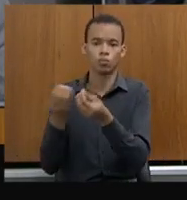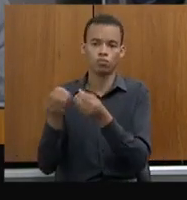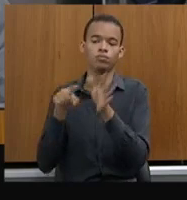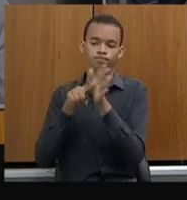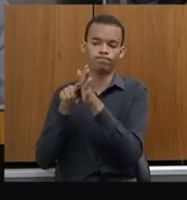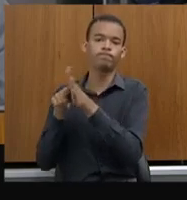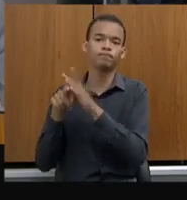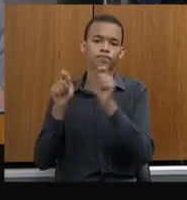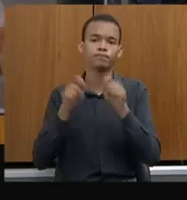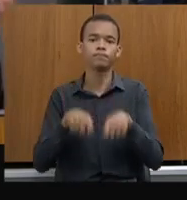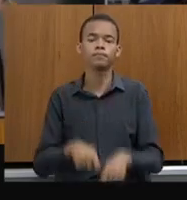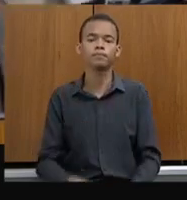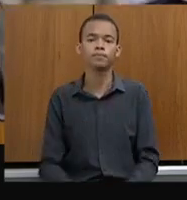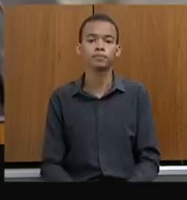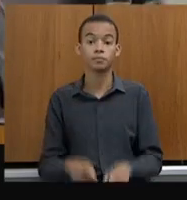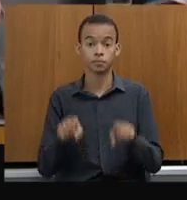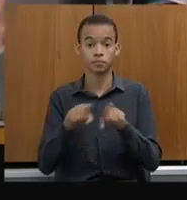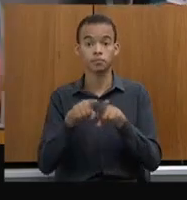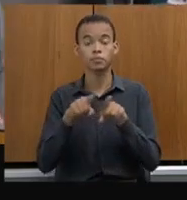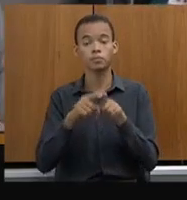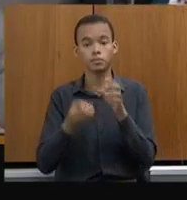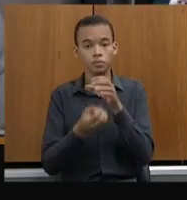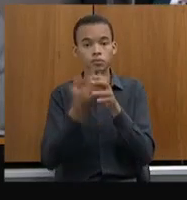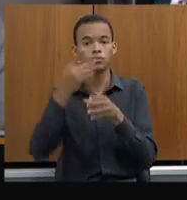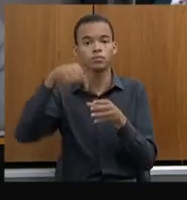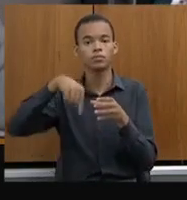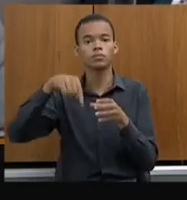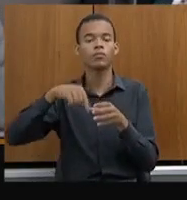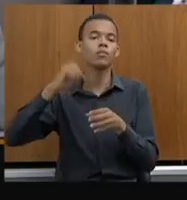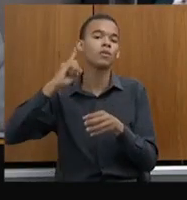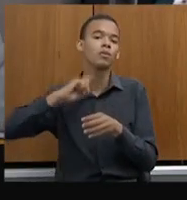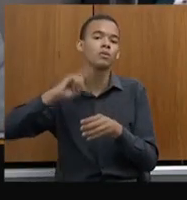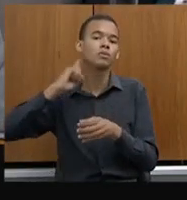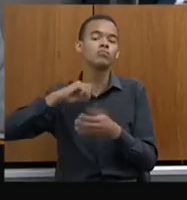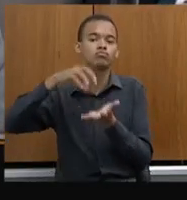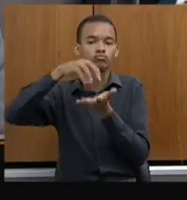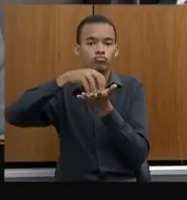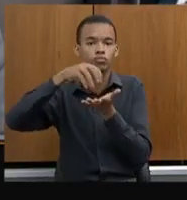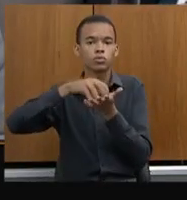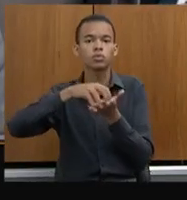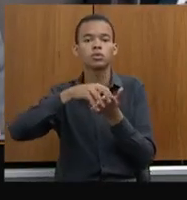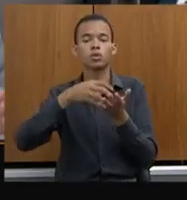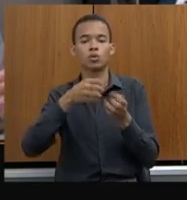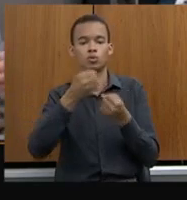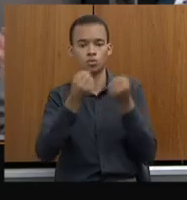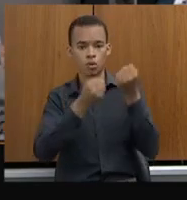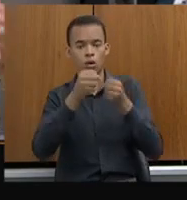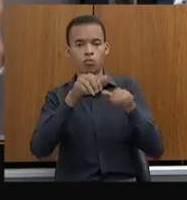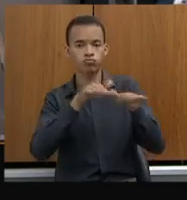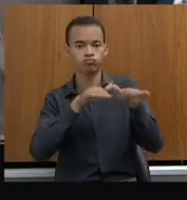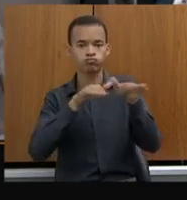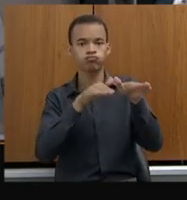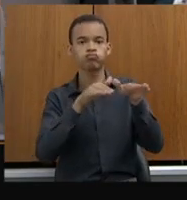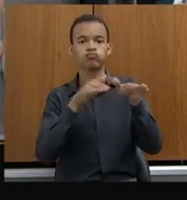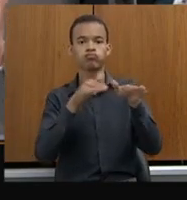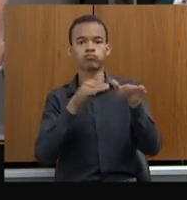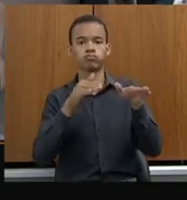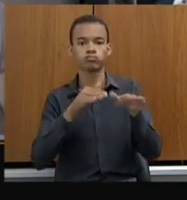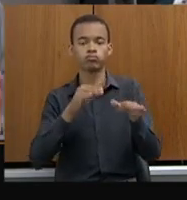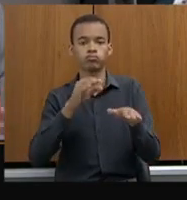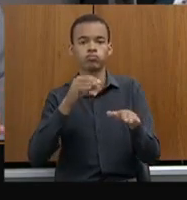destaque para a criação do Departamento Estadual de Investigação de Crimes de Trânsito, onde nós tiramos